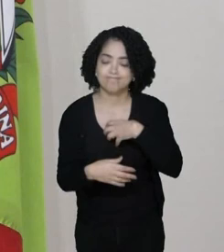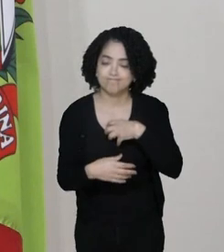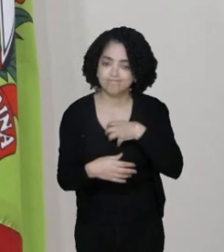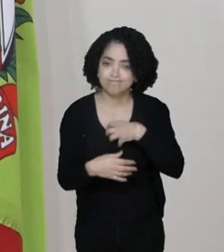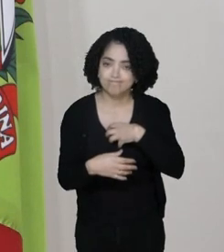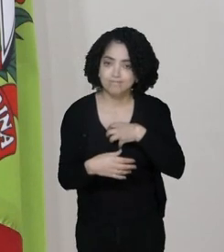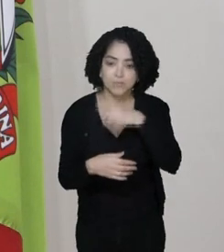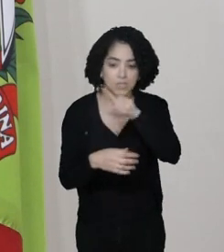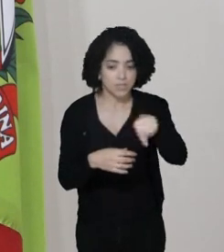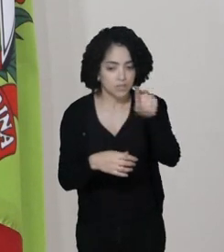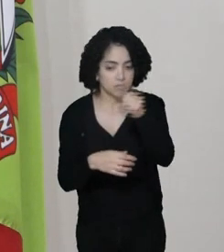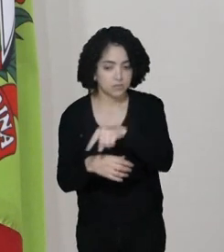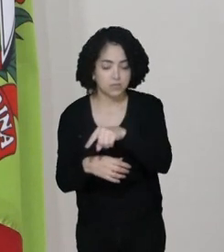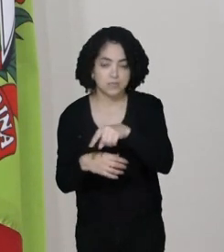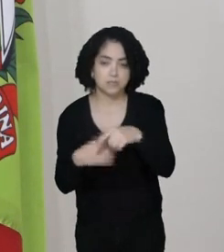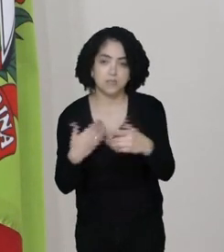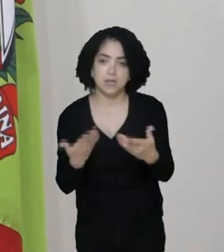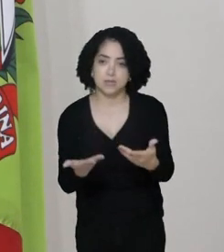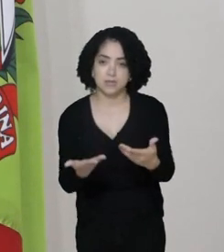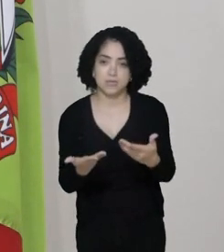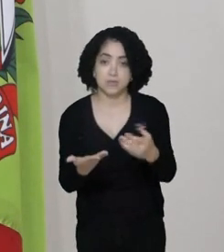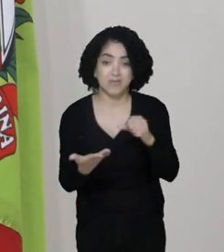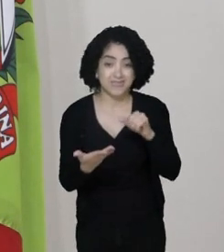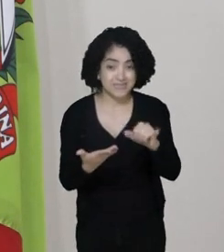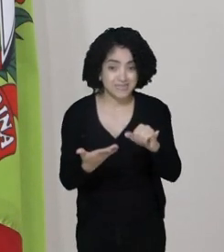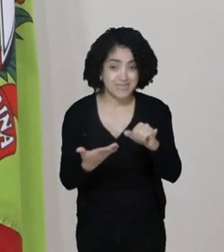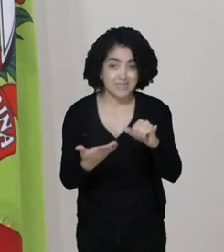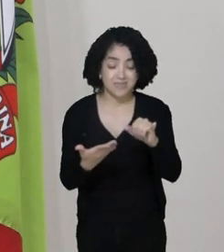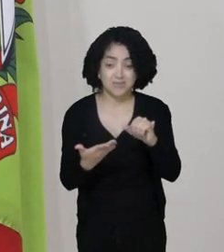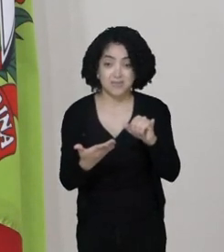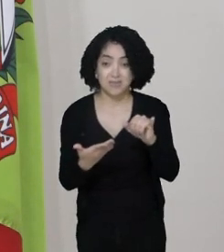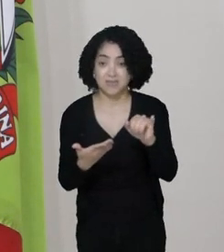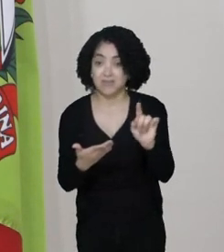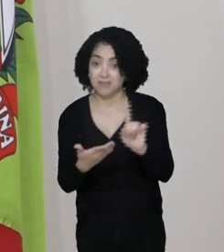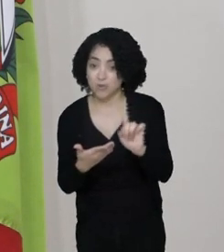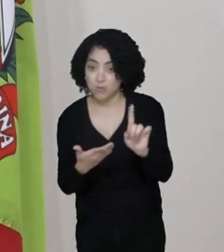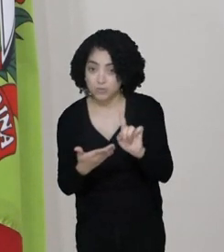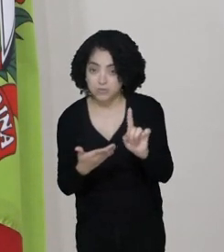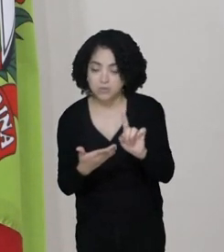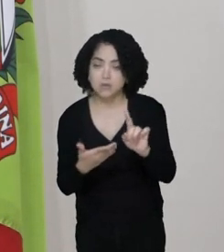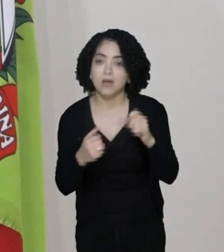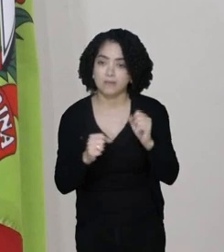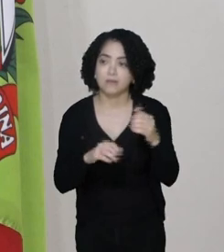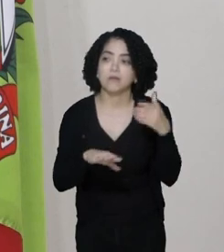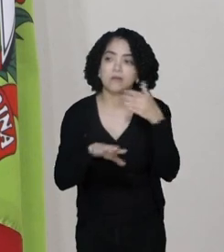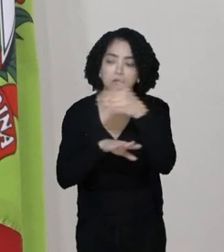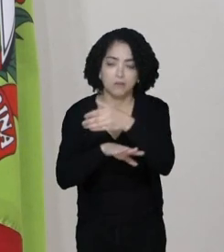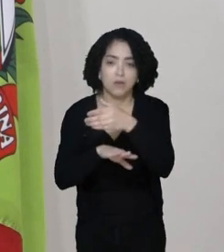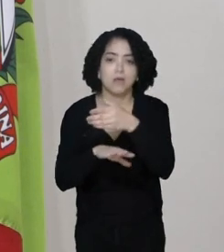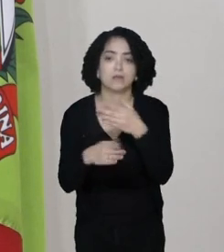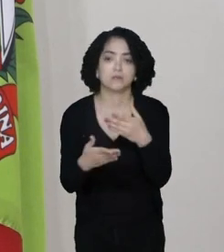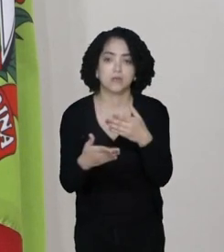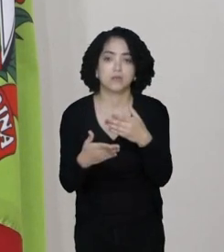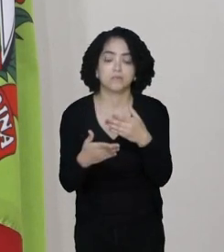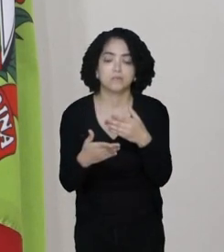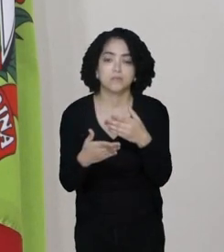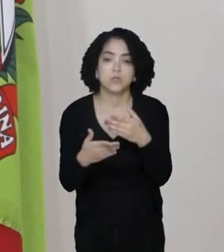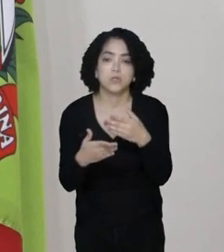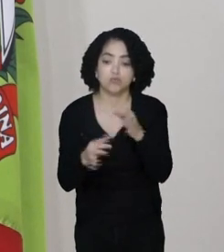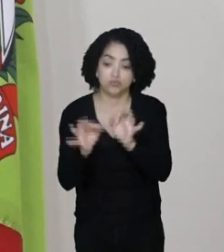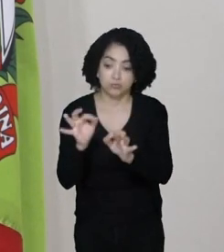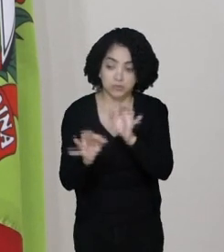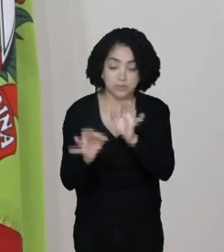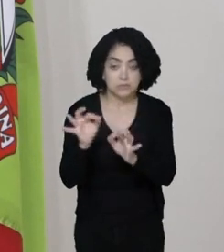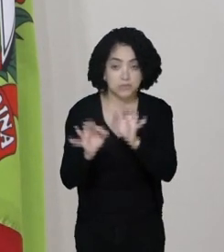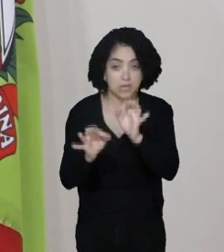e suspenda imediatamente esse processo. Porque se isso não acontecer, nós teremos que ir ao Poder Judiciário e será mais uma perenga